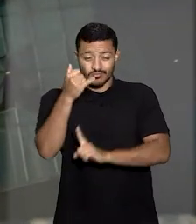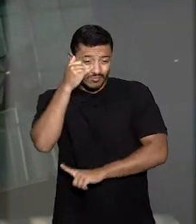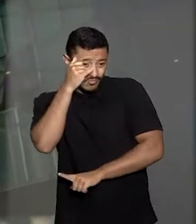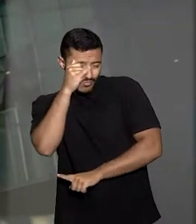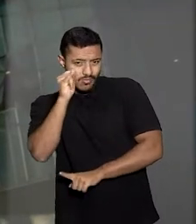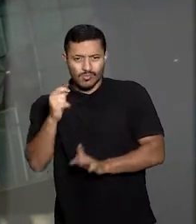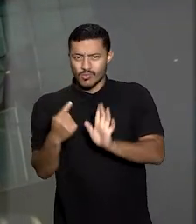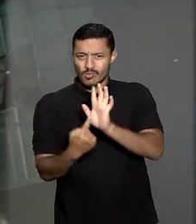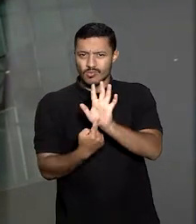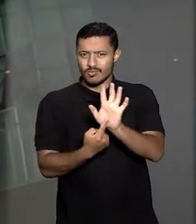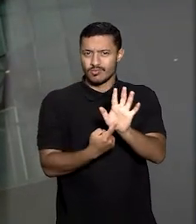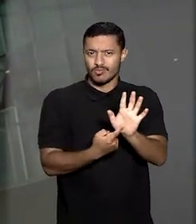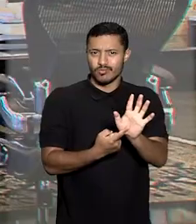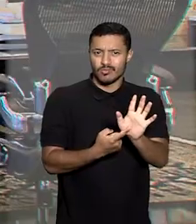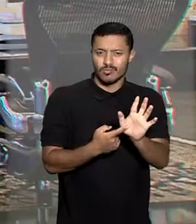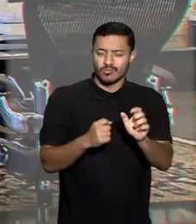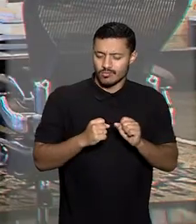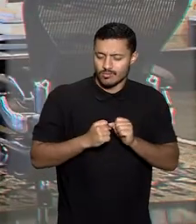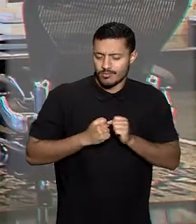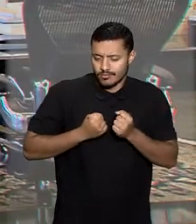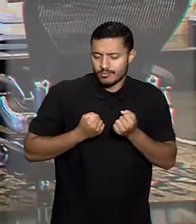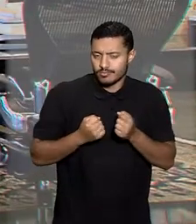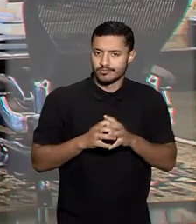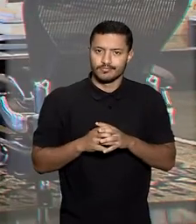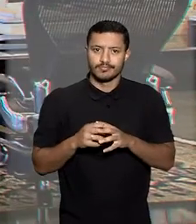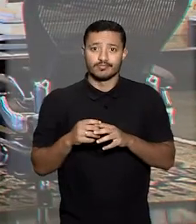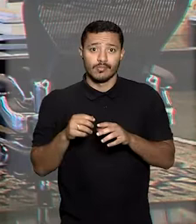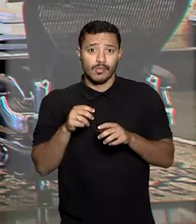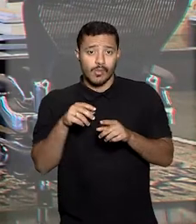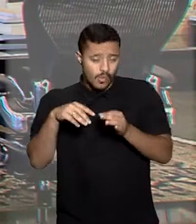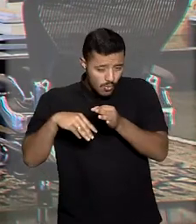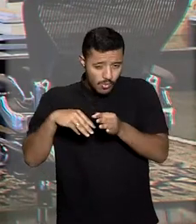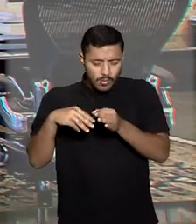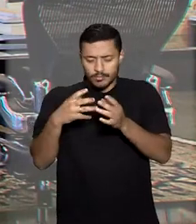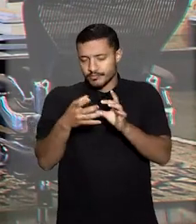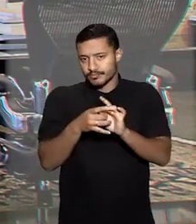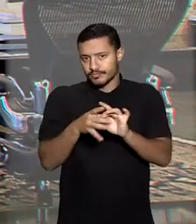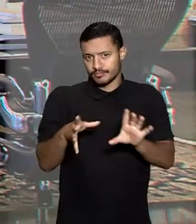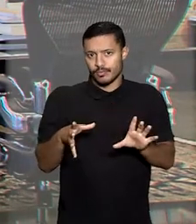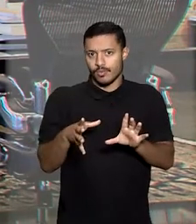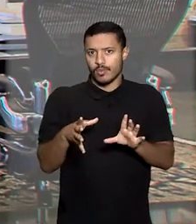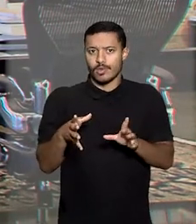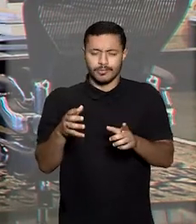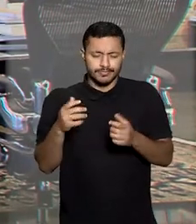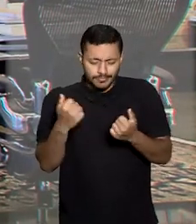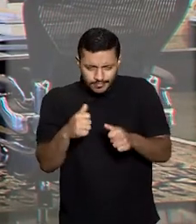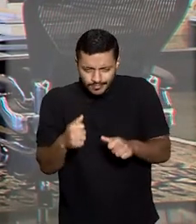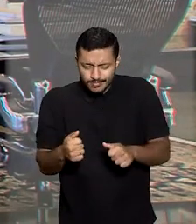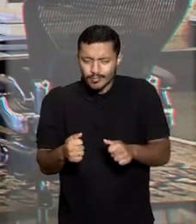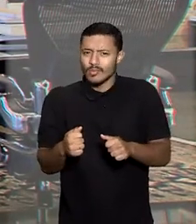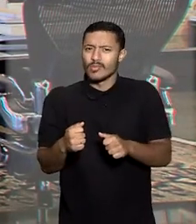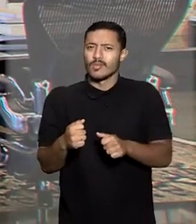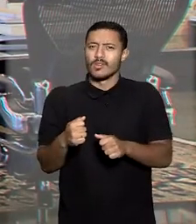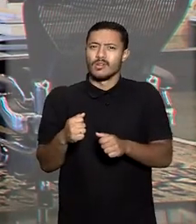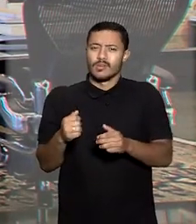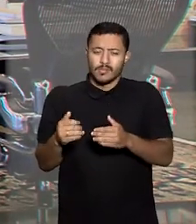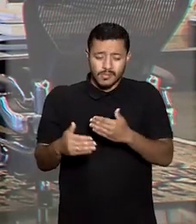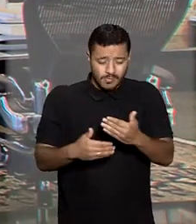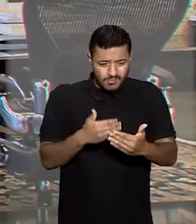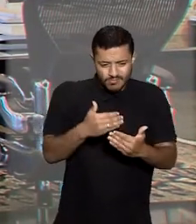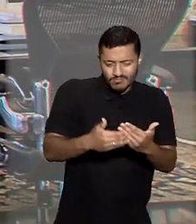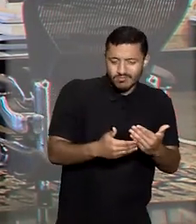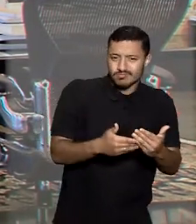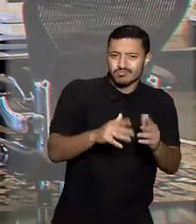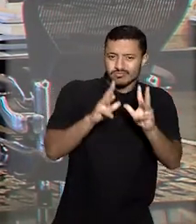prestado de forma eficaz. Para o ministro permitir esse tipo de interferência, configuraria uma forma de desordenar